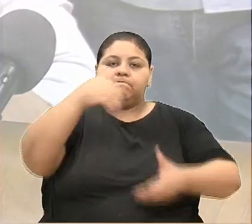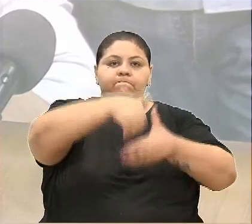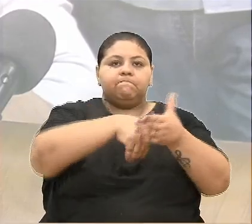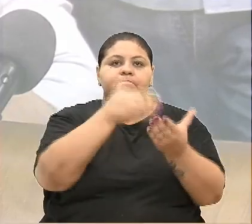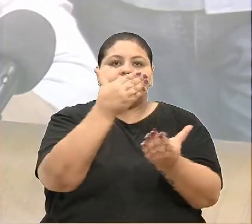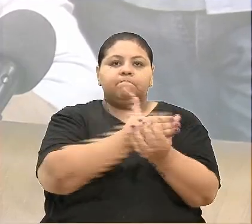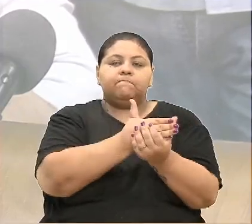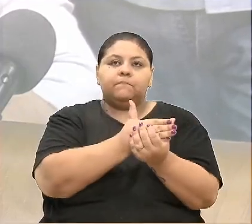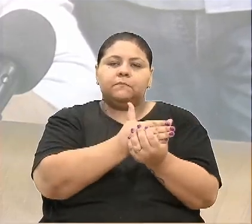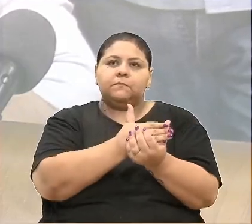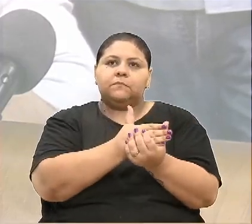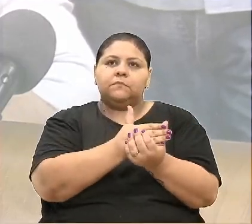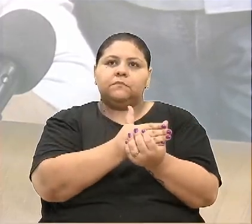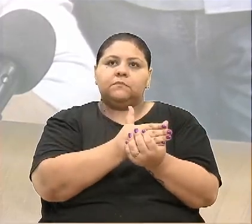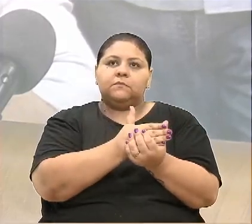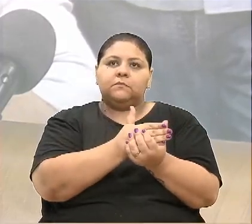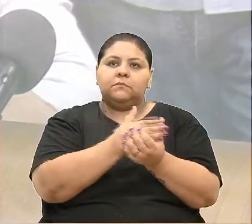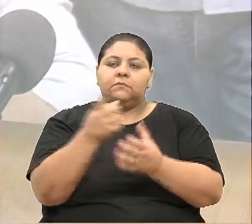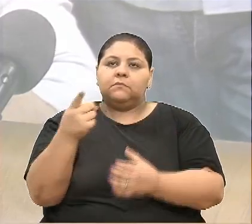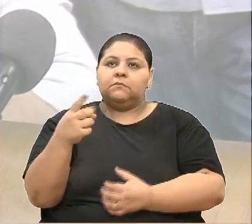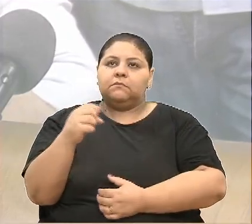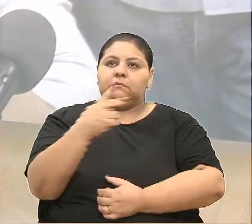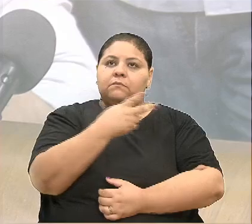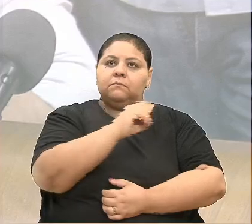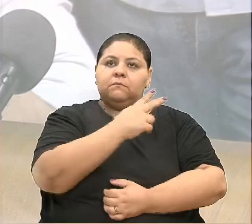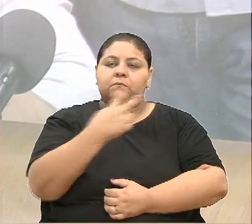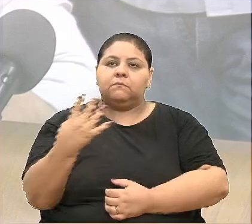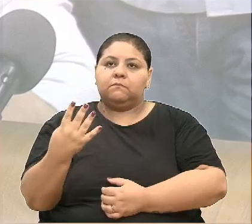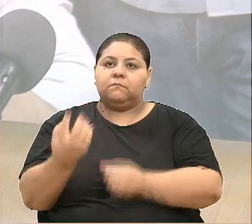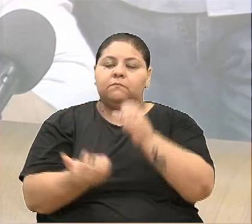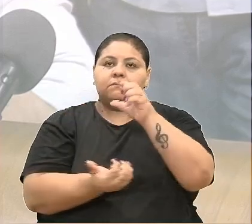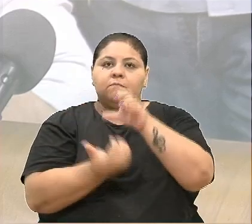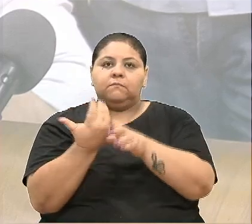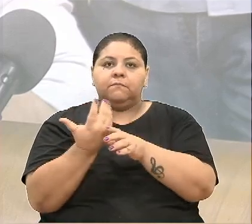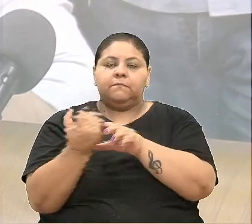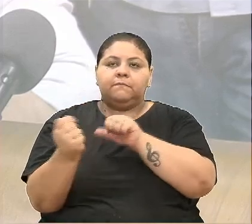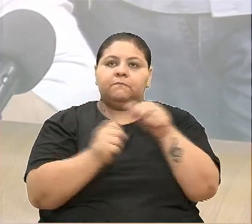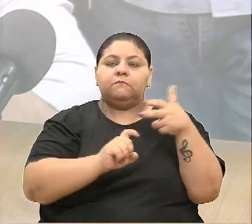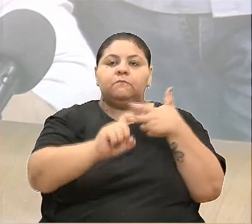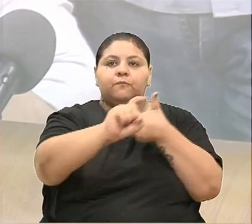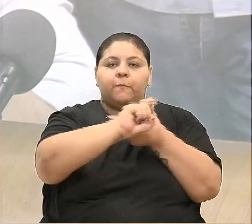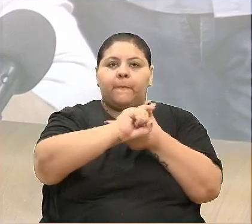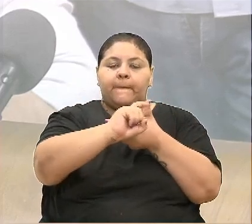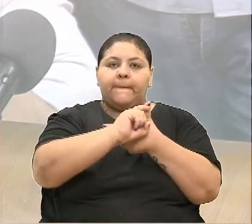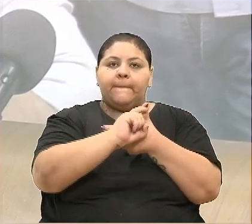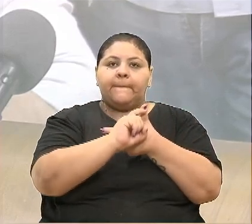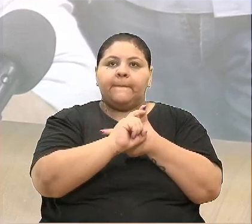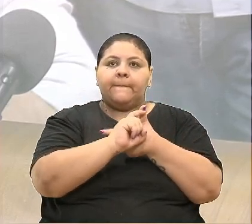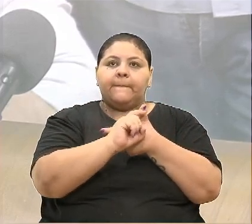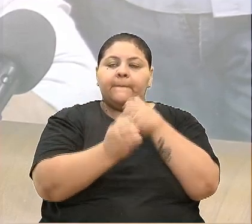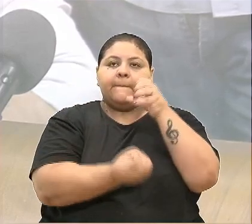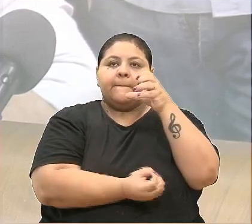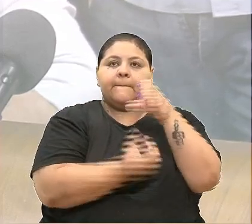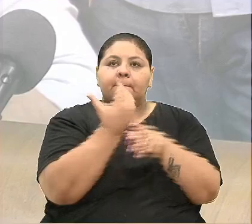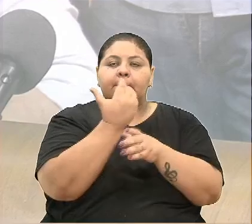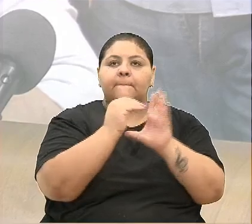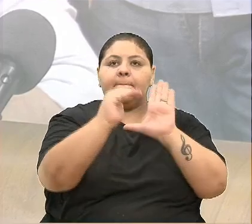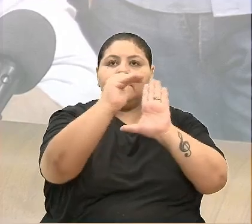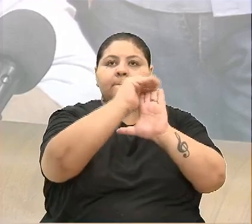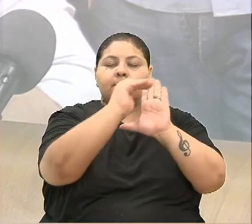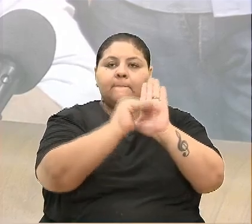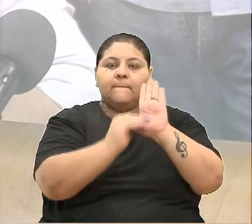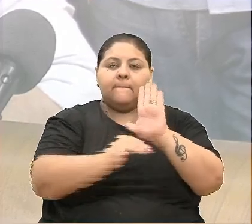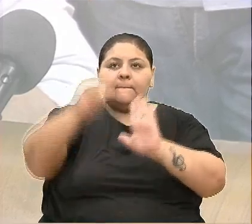contido no processo nº 12, barra 2024, de autoria do Poder Executivo, que cria o Programa